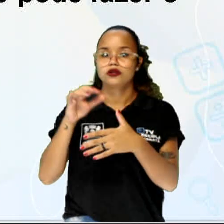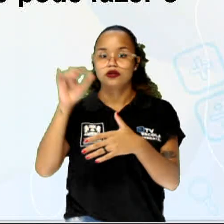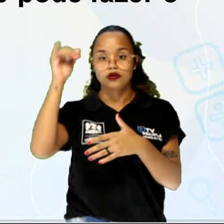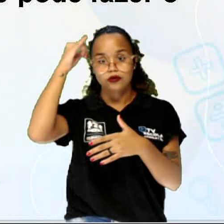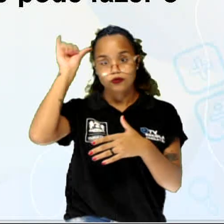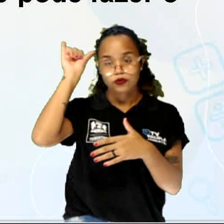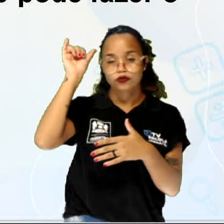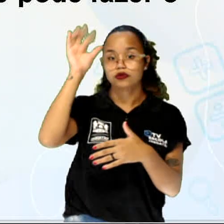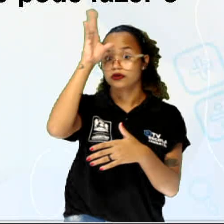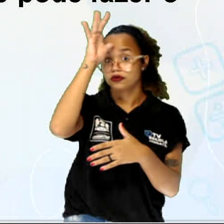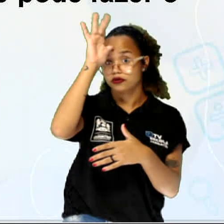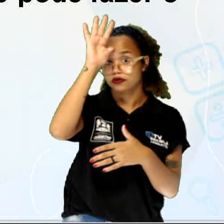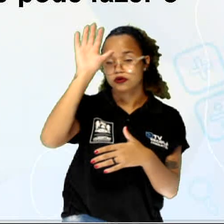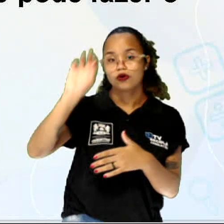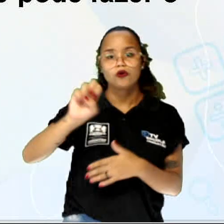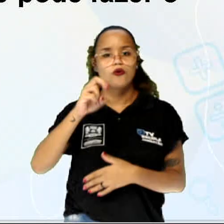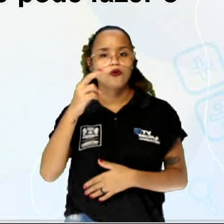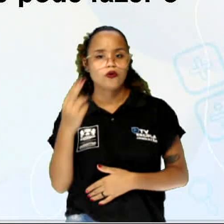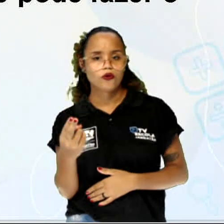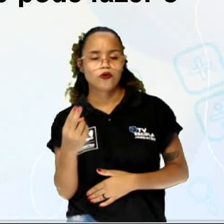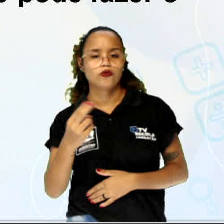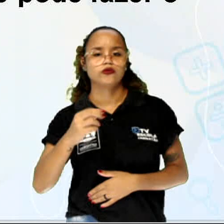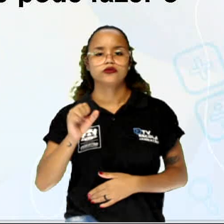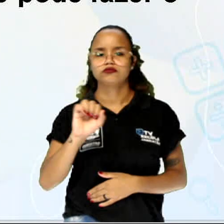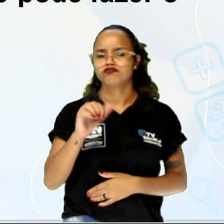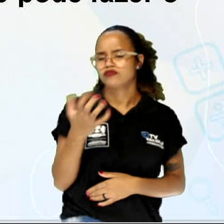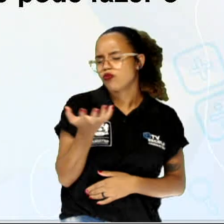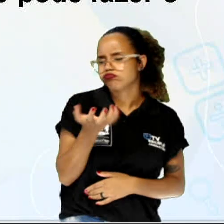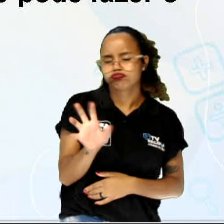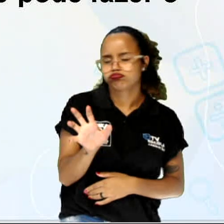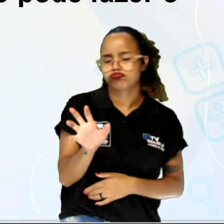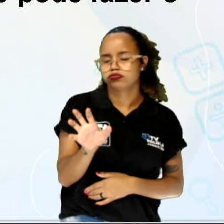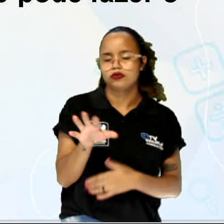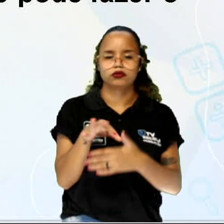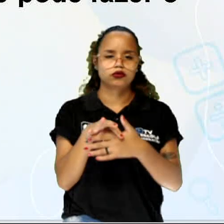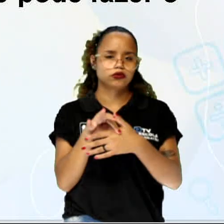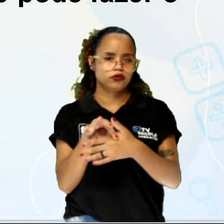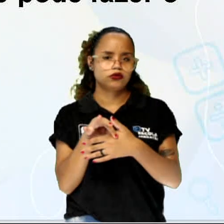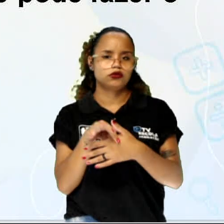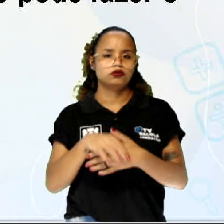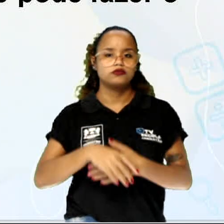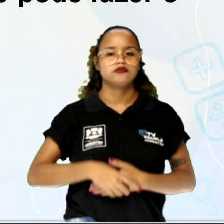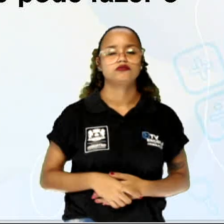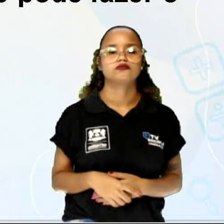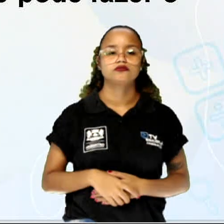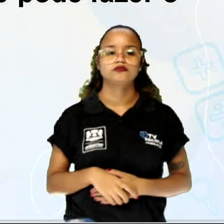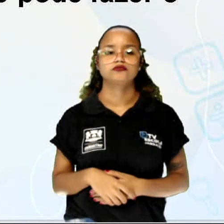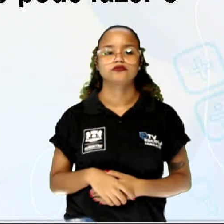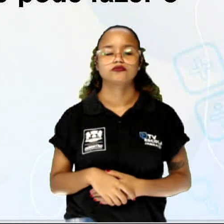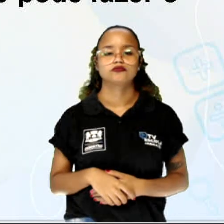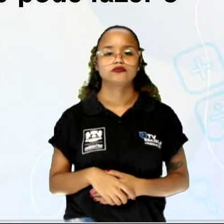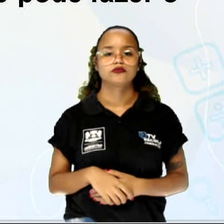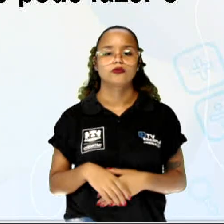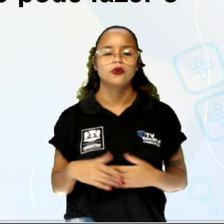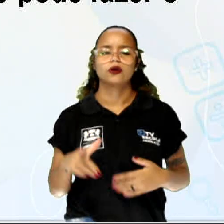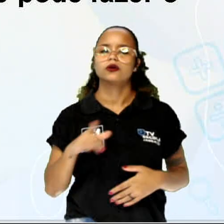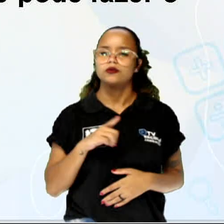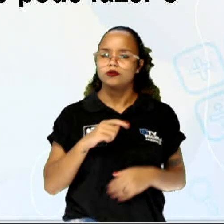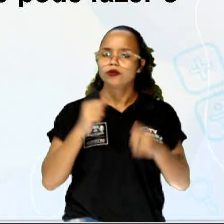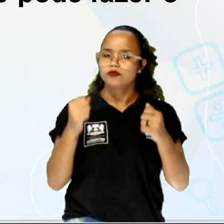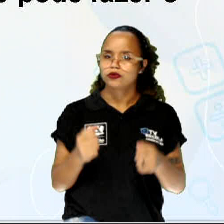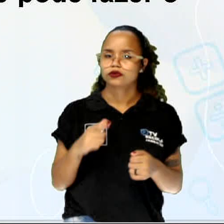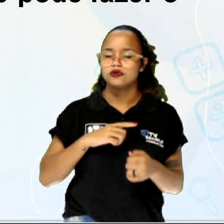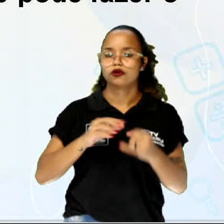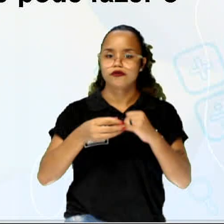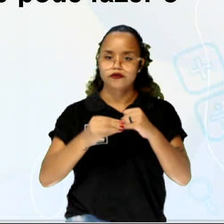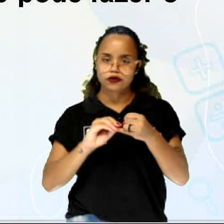carne de frango, ou carne vegetariana, né? Se a pessoa não quiser, tipo carne de soja, né? Também tem duas possibilidades